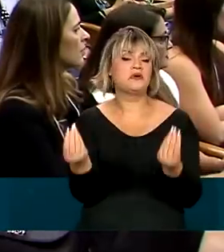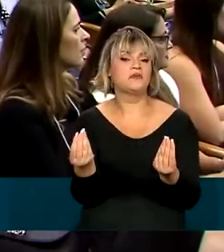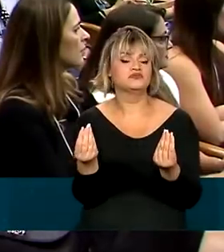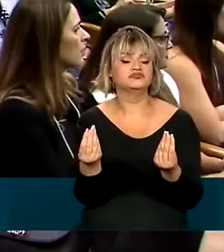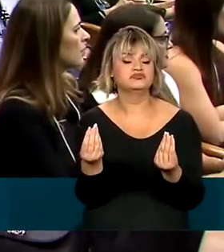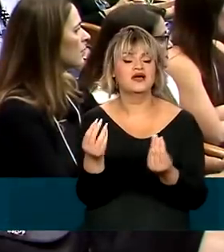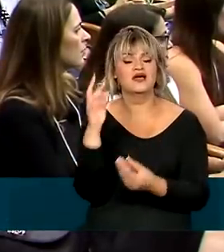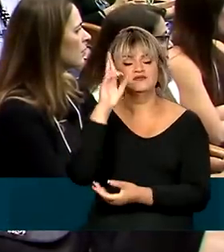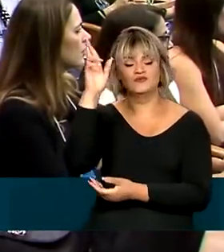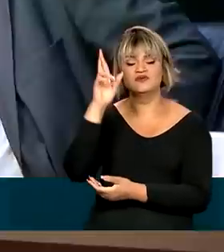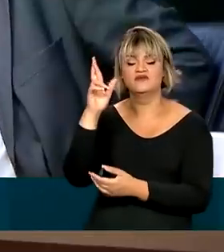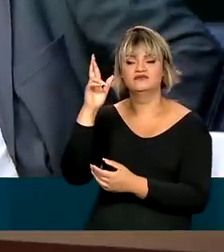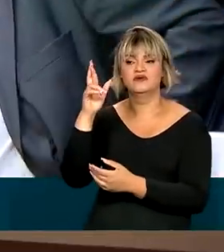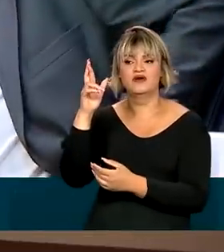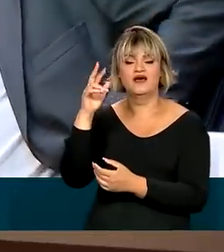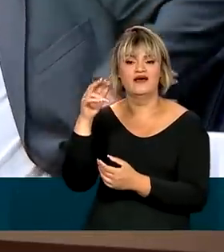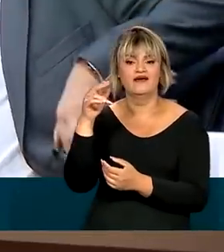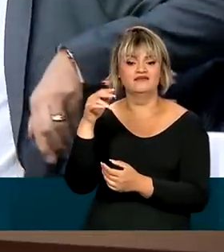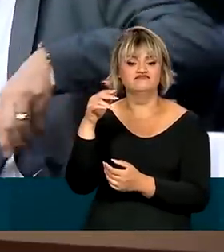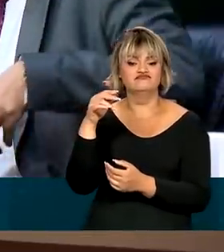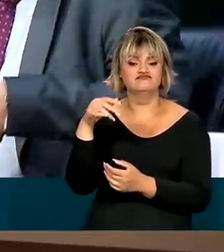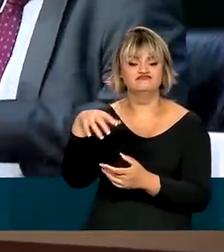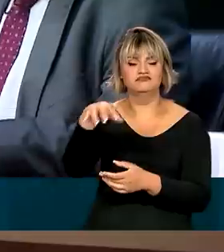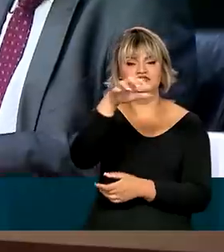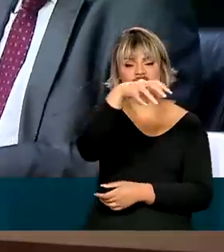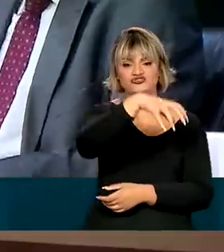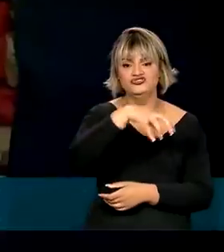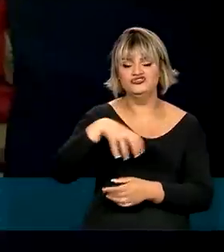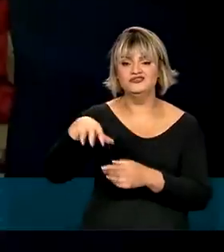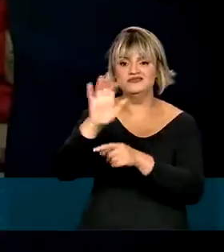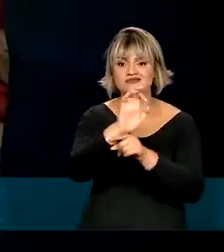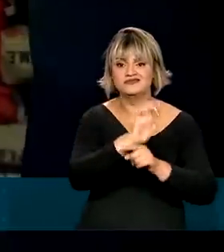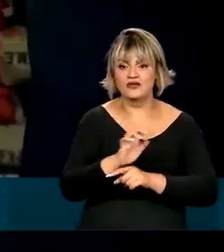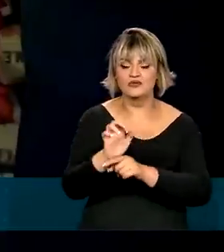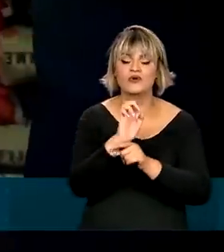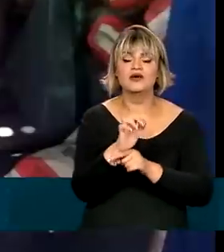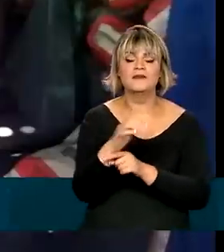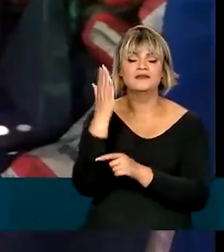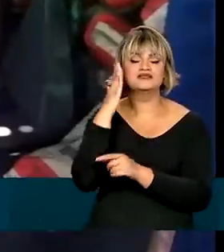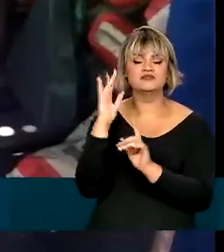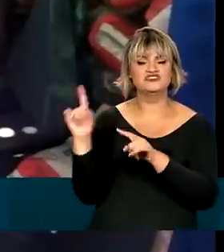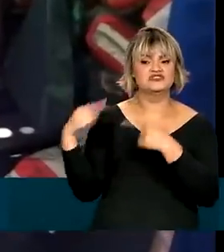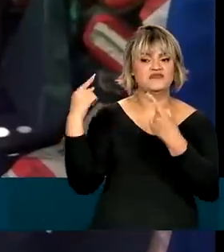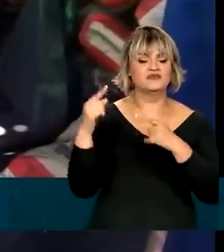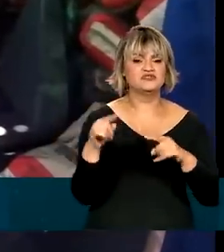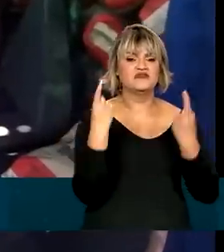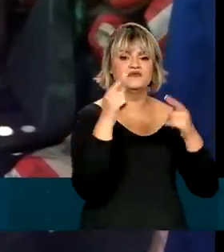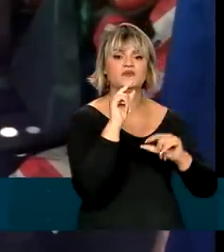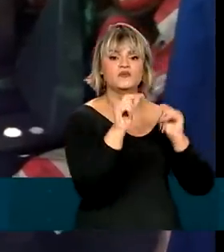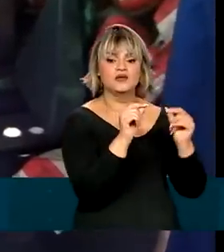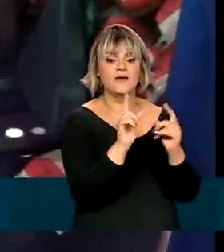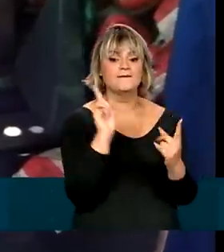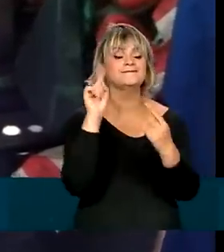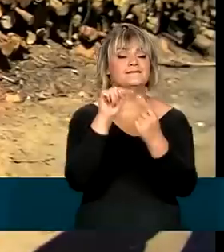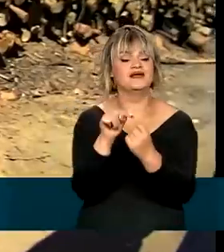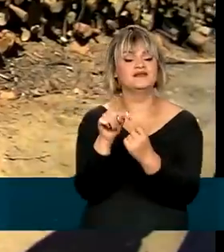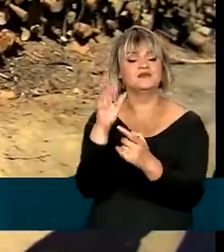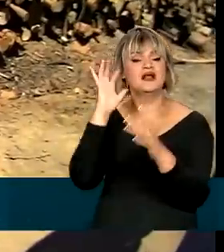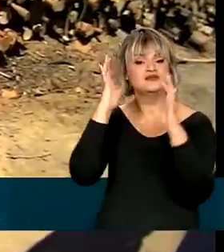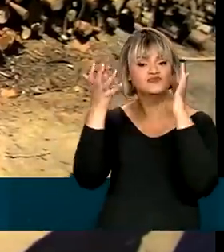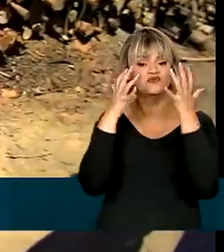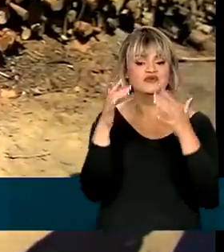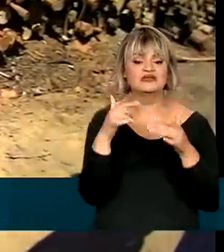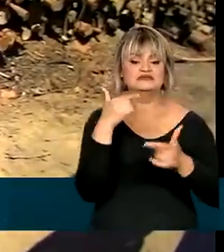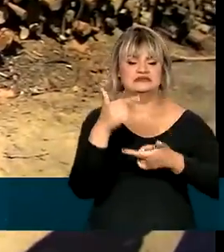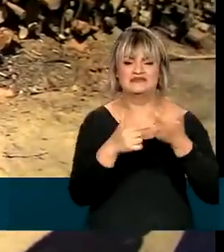superintendências regionais e discutir os desafios em defesa dos trabalhadores e metas para continuar combatendo